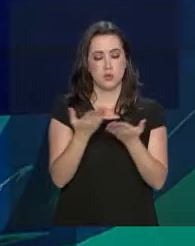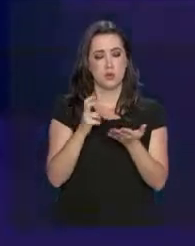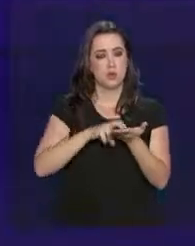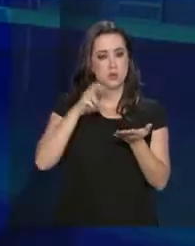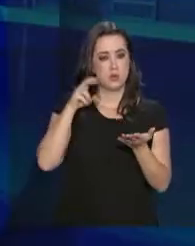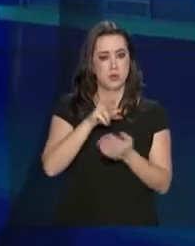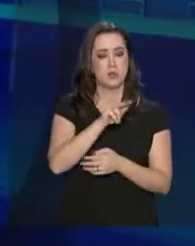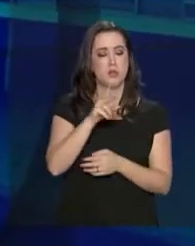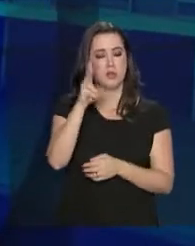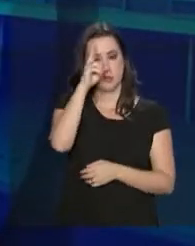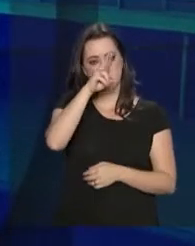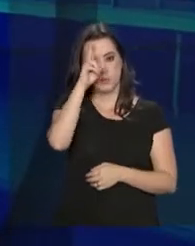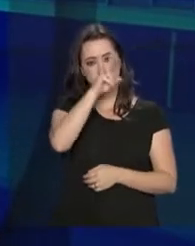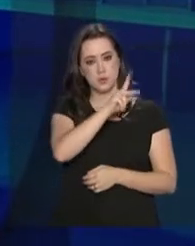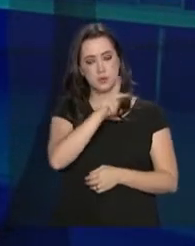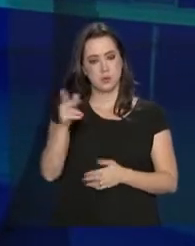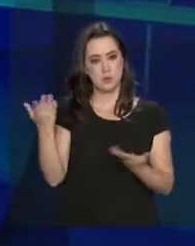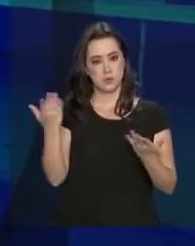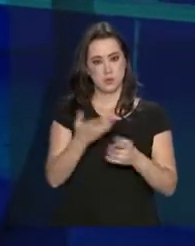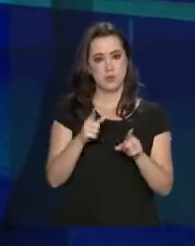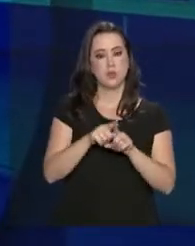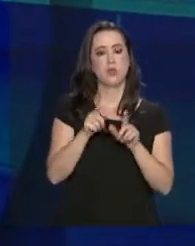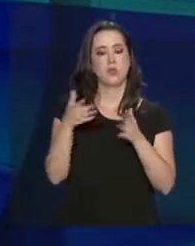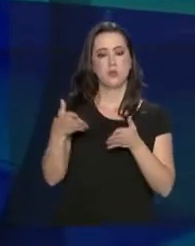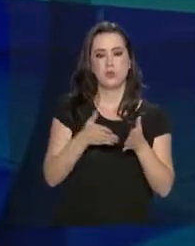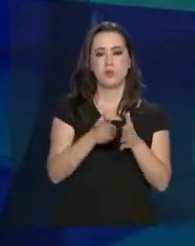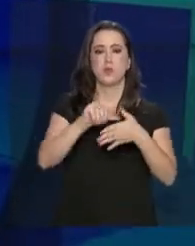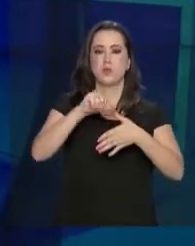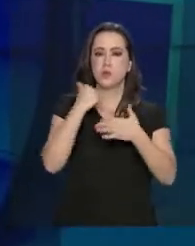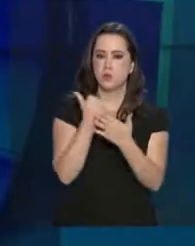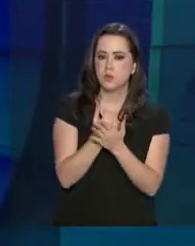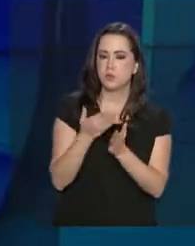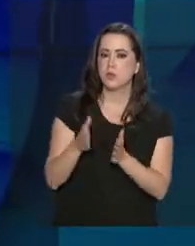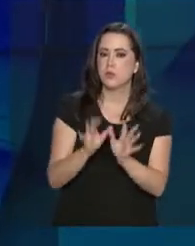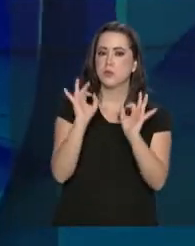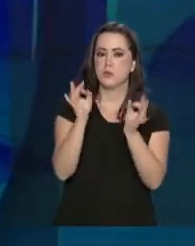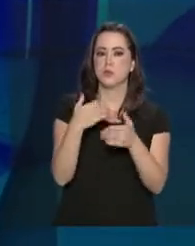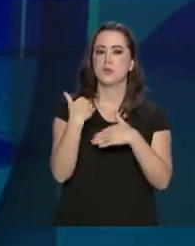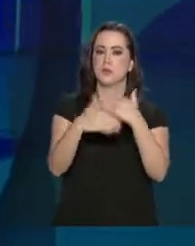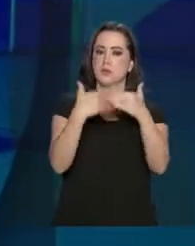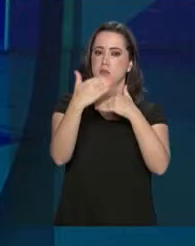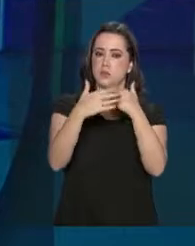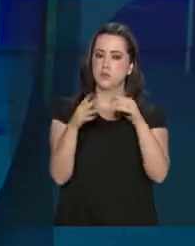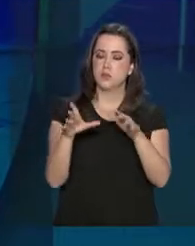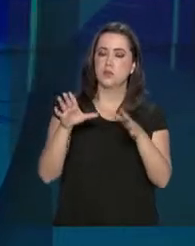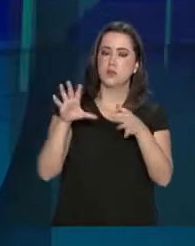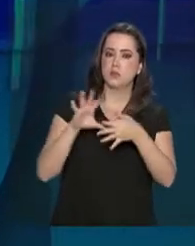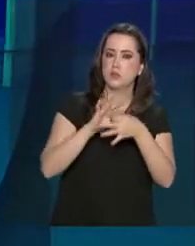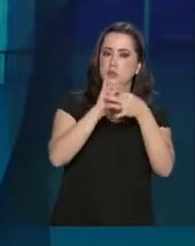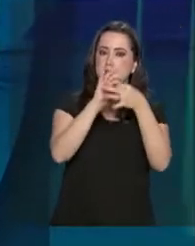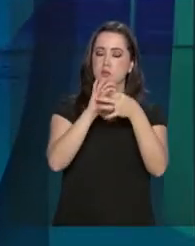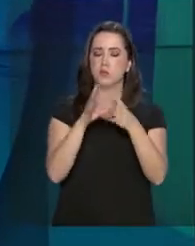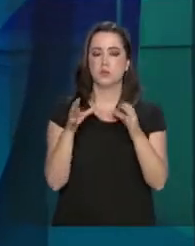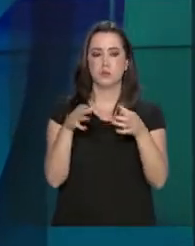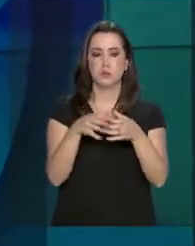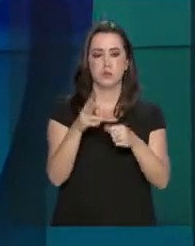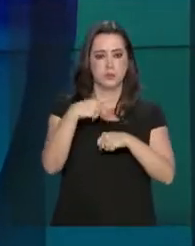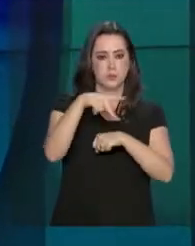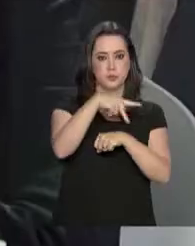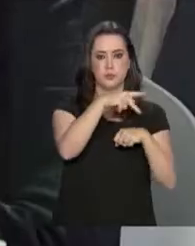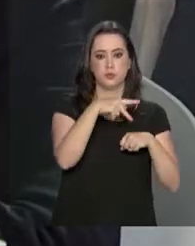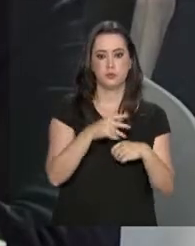atuais presidentes conseguiram colocar o Mercosul no rumo certo a serviço do crescimento e da integração do continente.